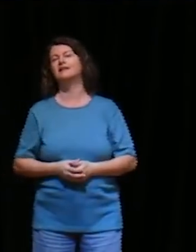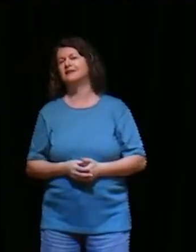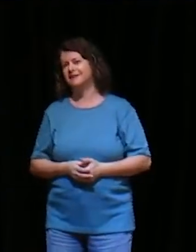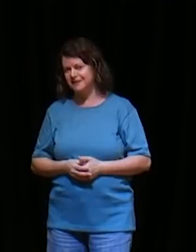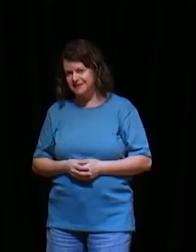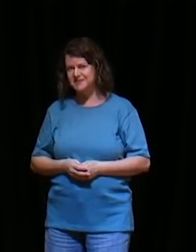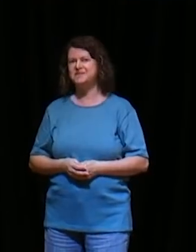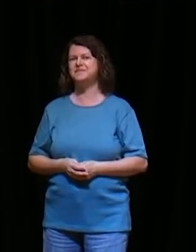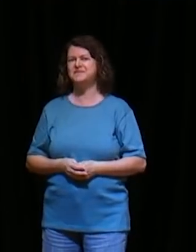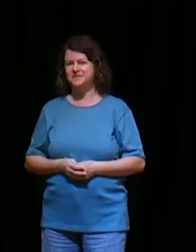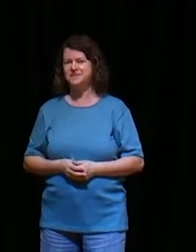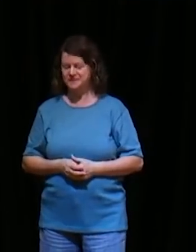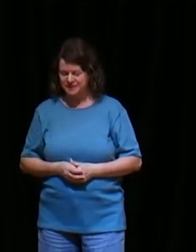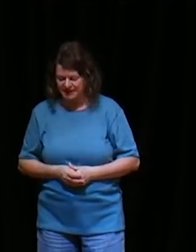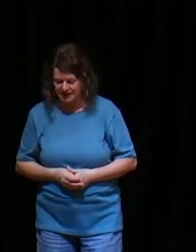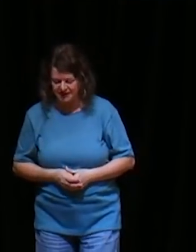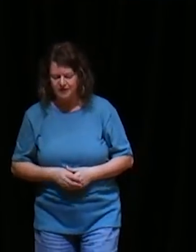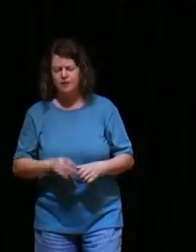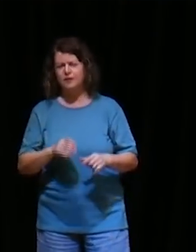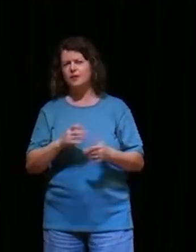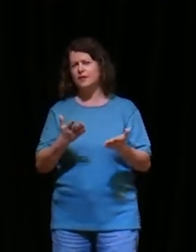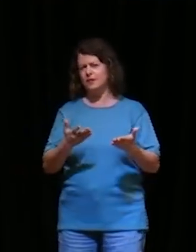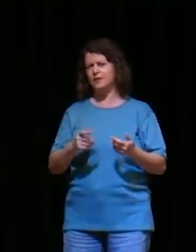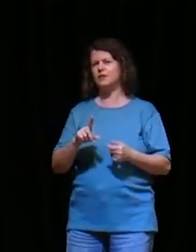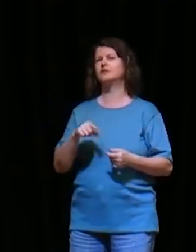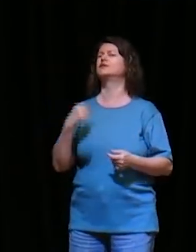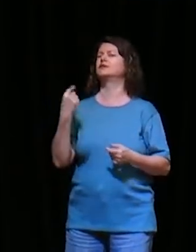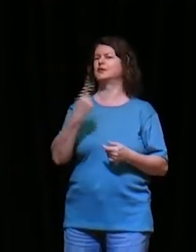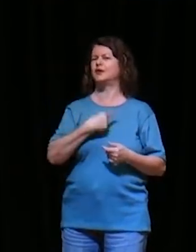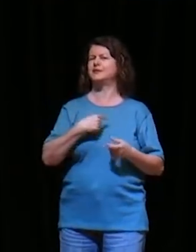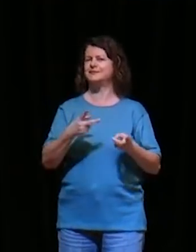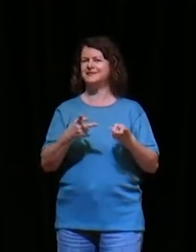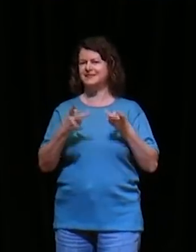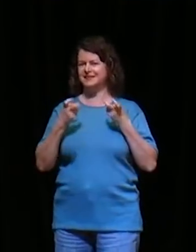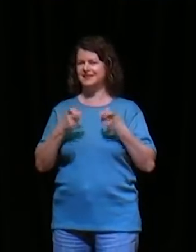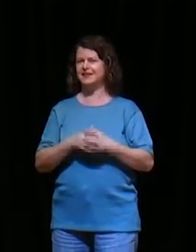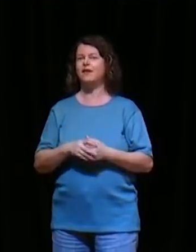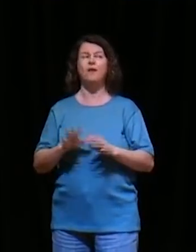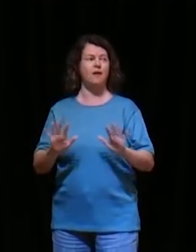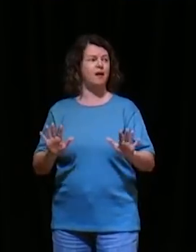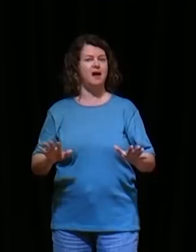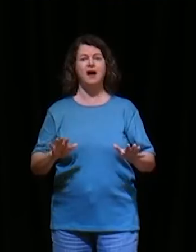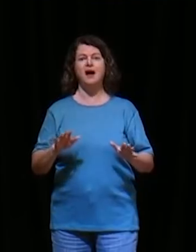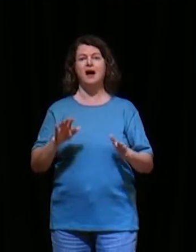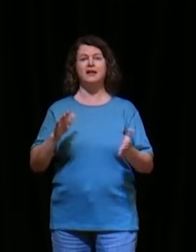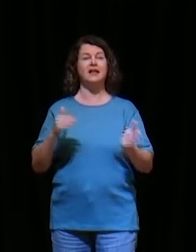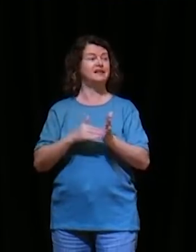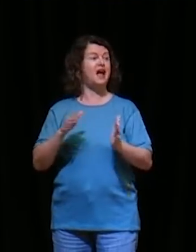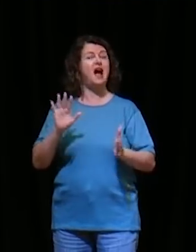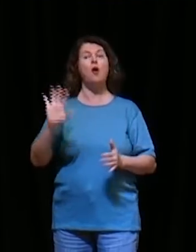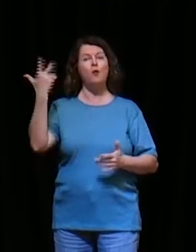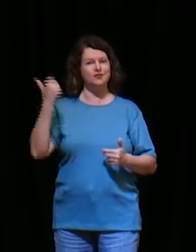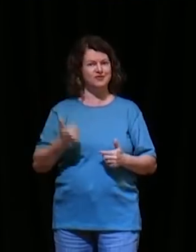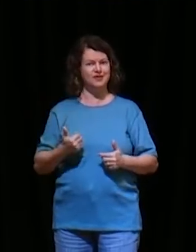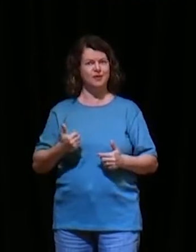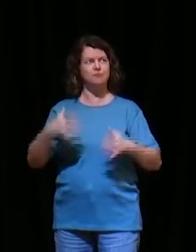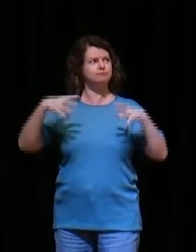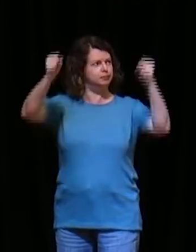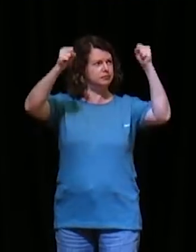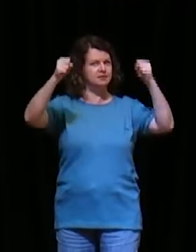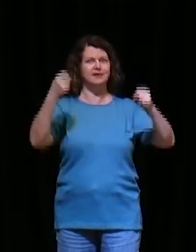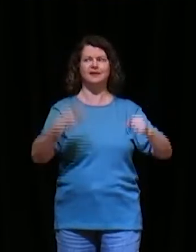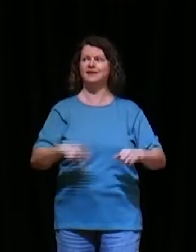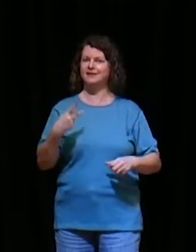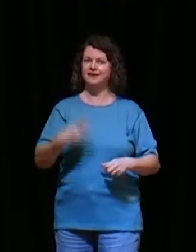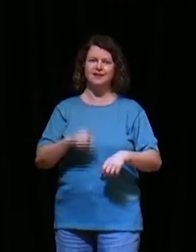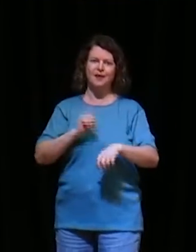espiritual, de guerra espiritual, até acabou aqui, um pouco a luz, do templo, o inimigo, ele não gosta disso, ele